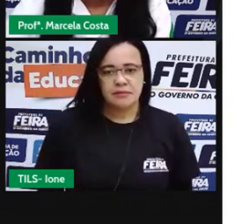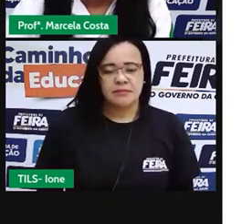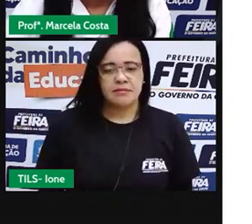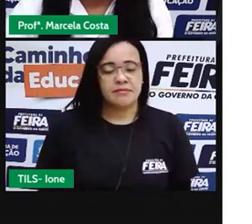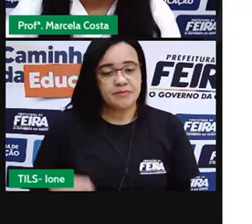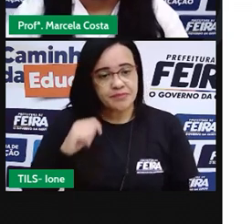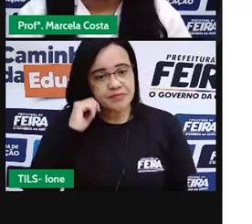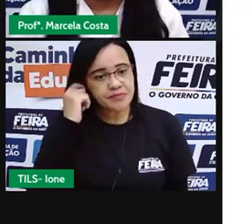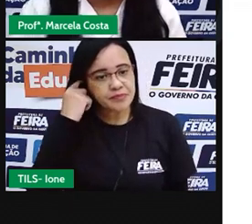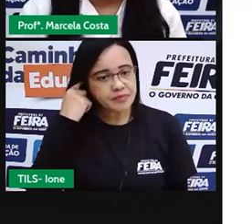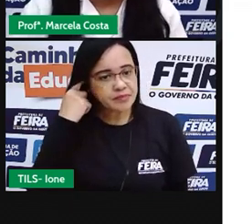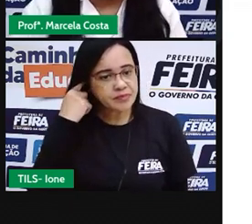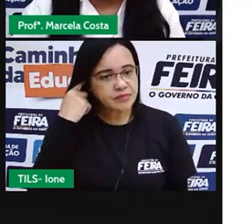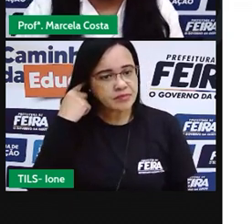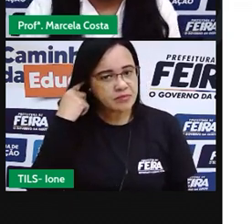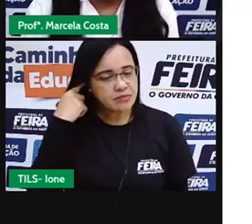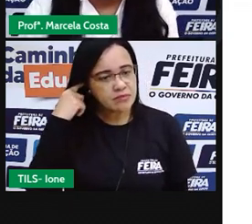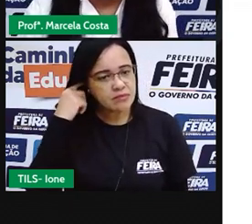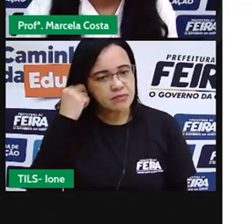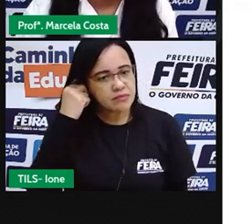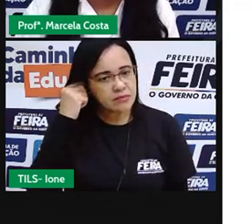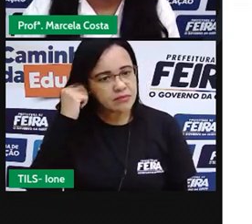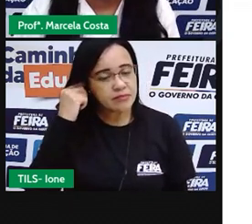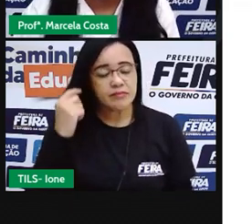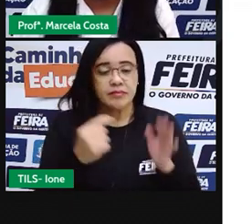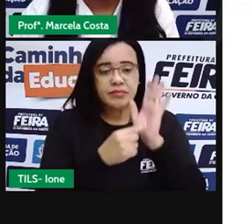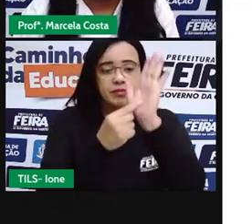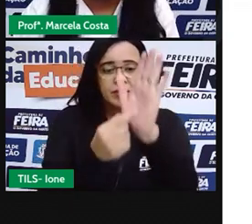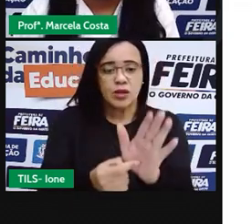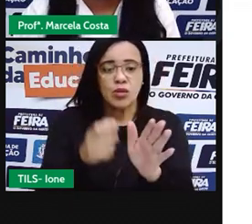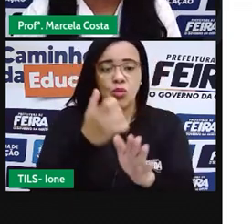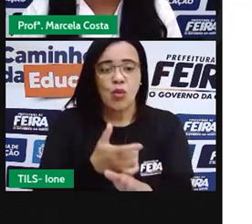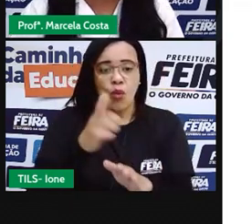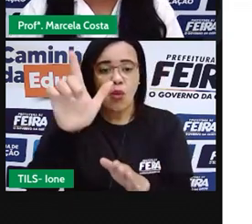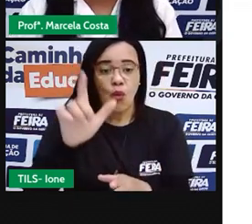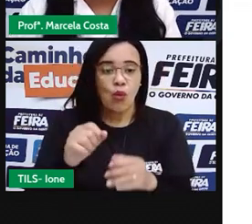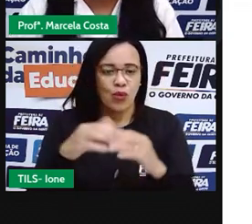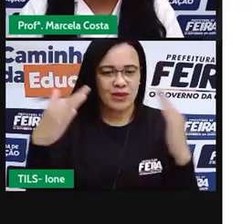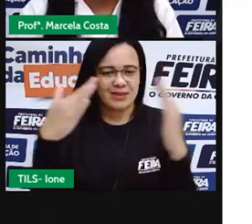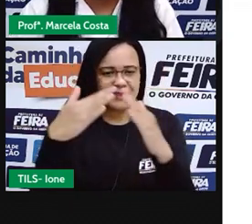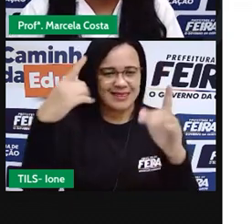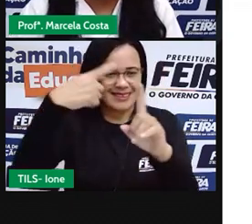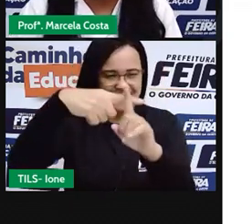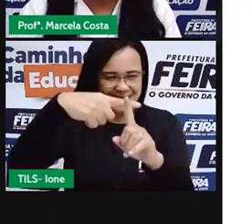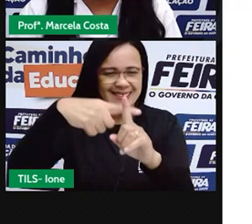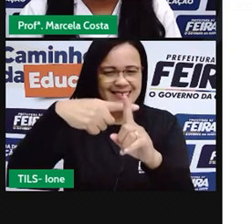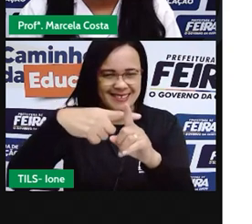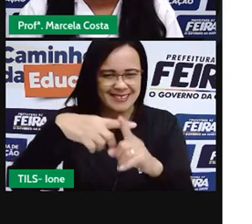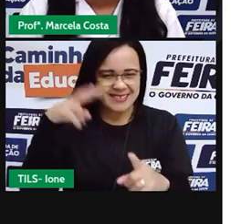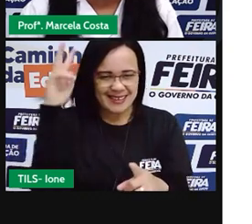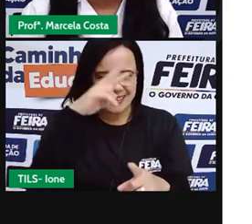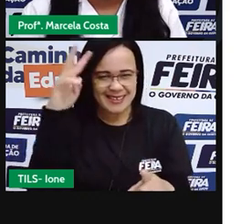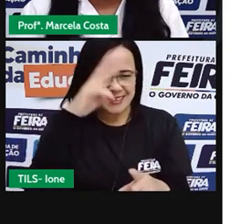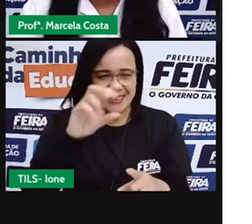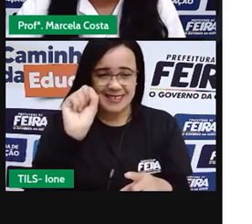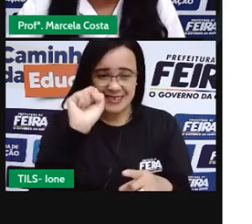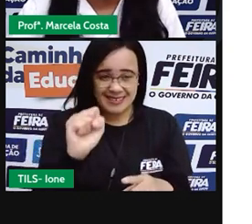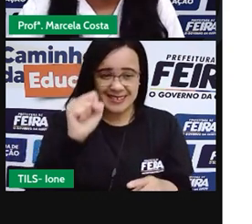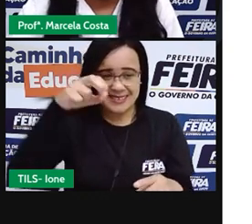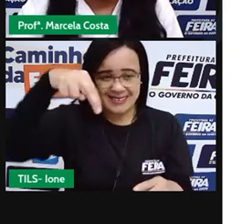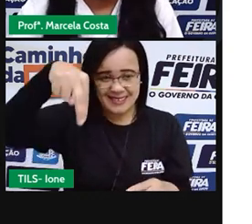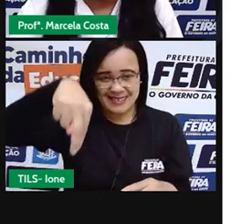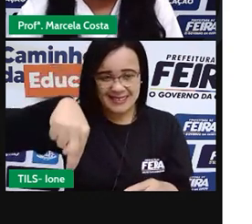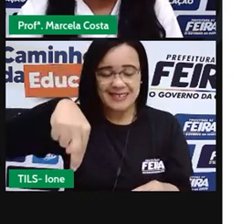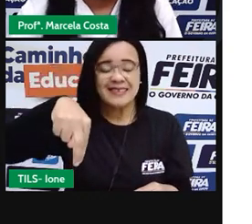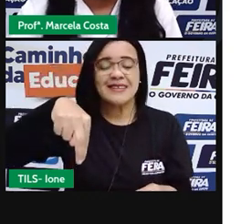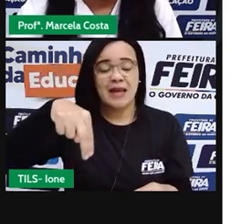Agora, eu quero mostrar a Igreja Senhor dos Passos, muito popular, muito conhecida, principalmente por estar